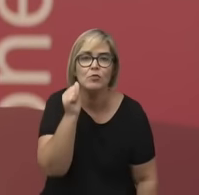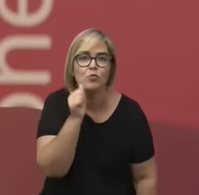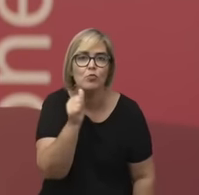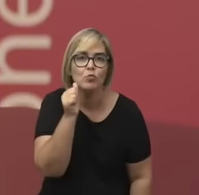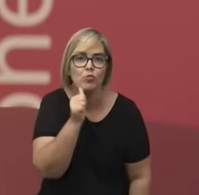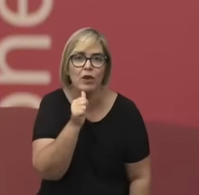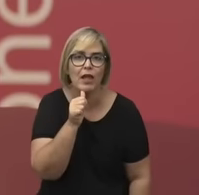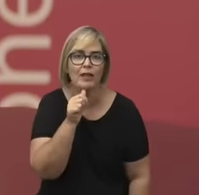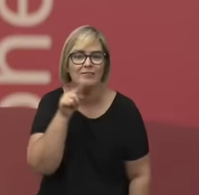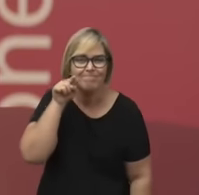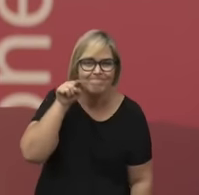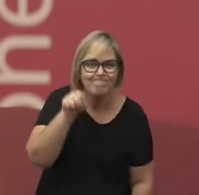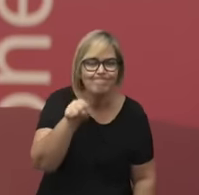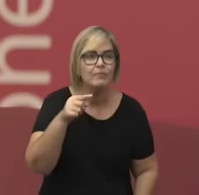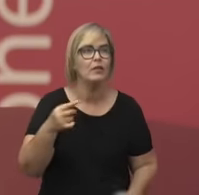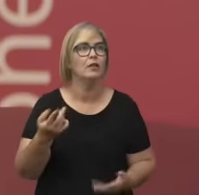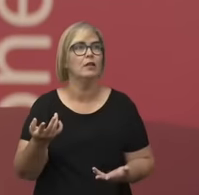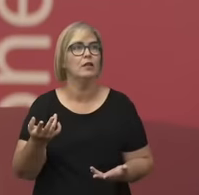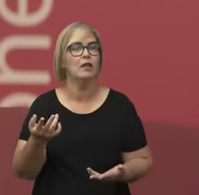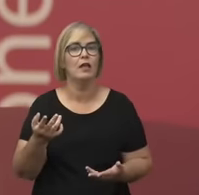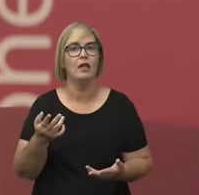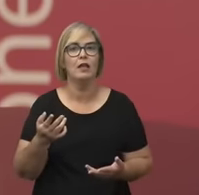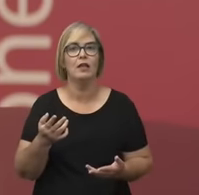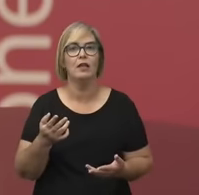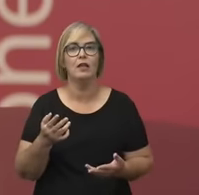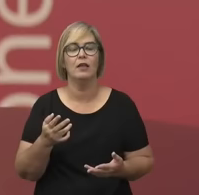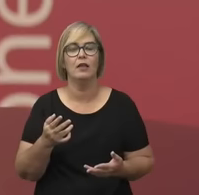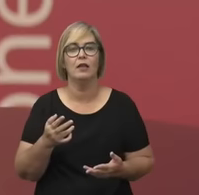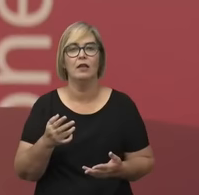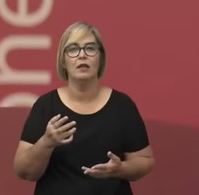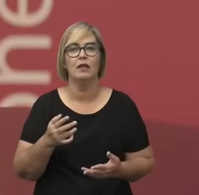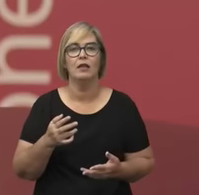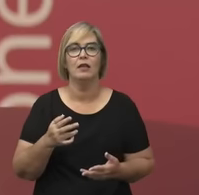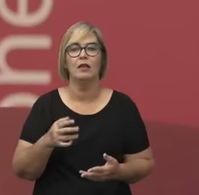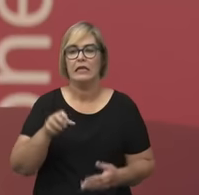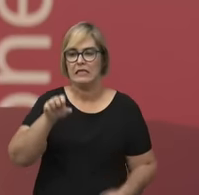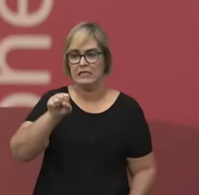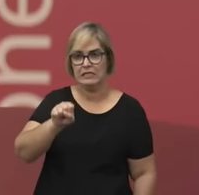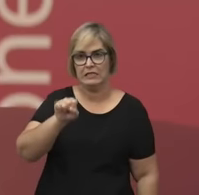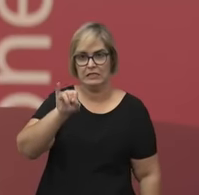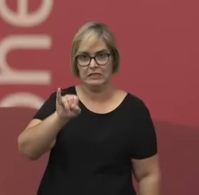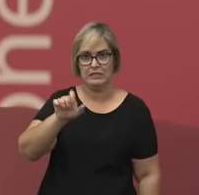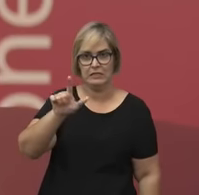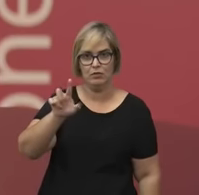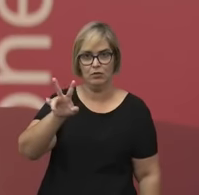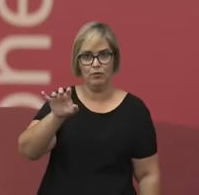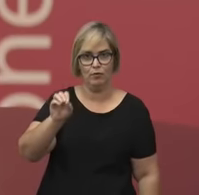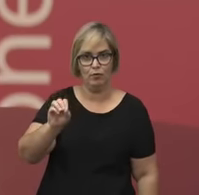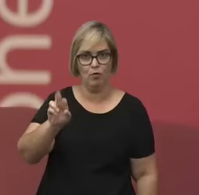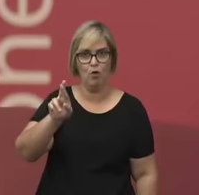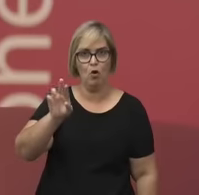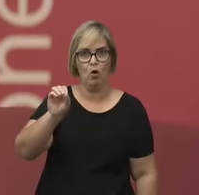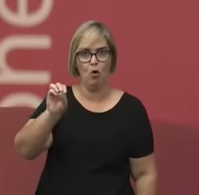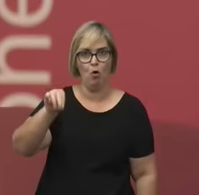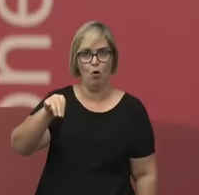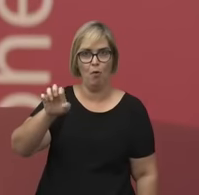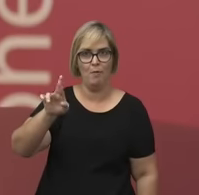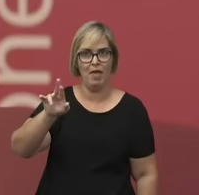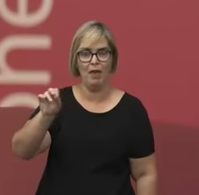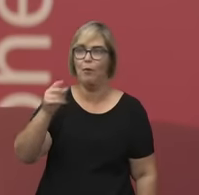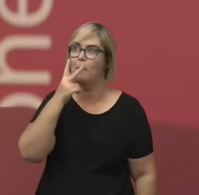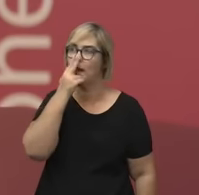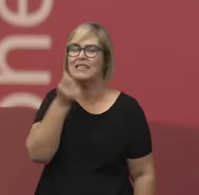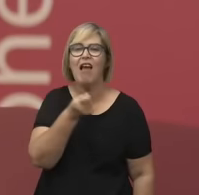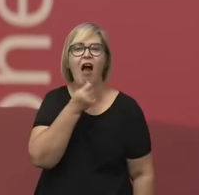que aquela fala do Silvio Romero na filosofia no Brasil ainda ecoa um pouco nessa